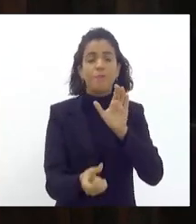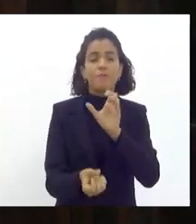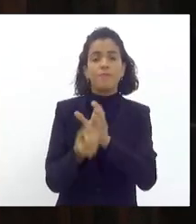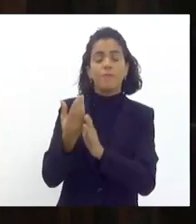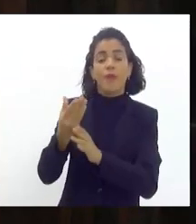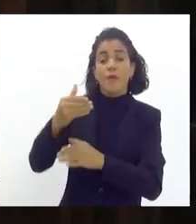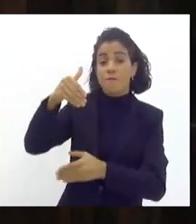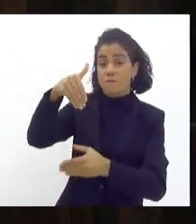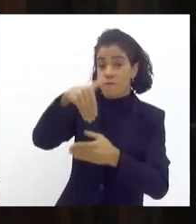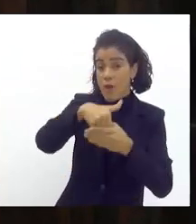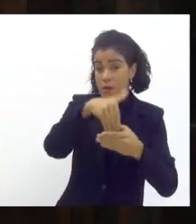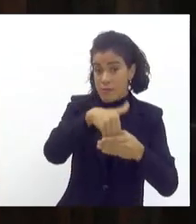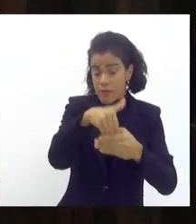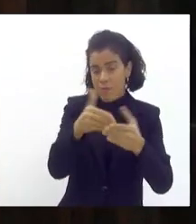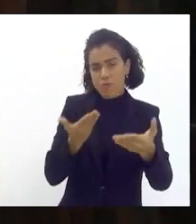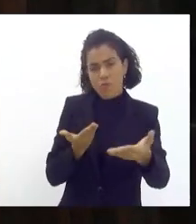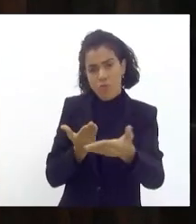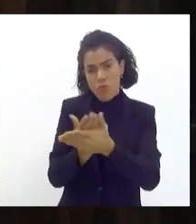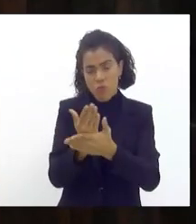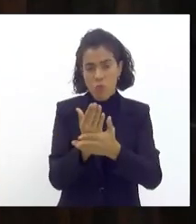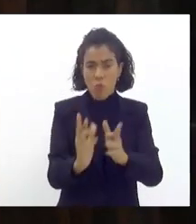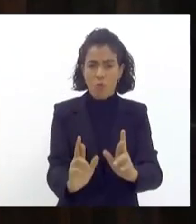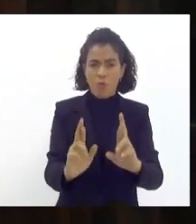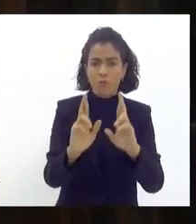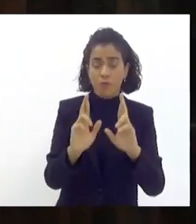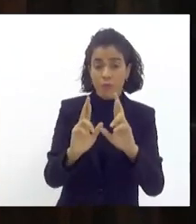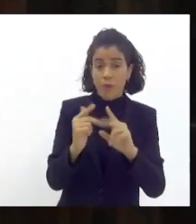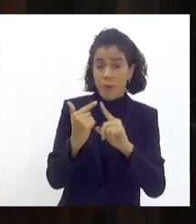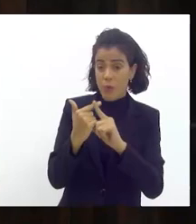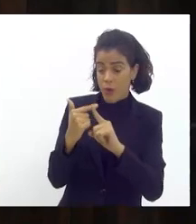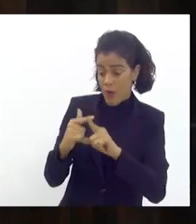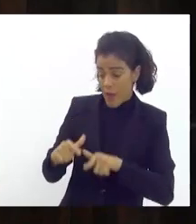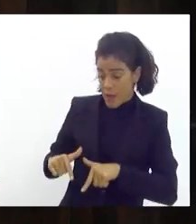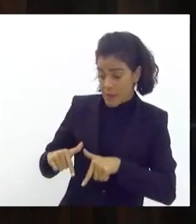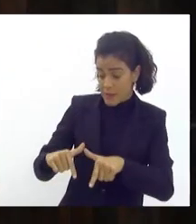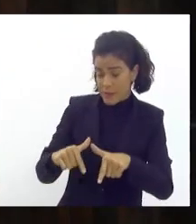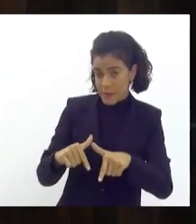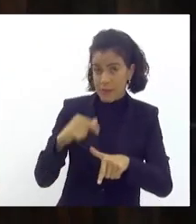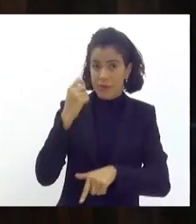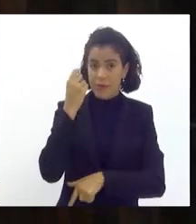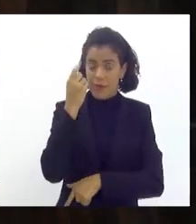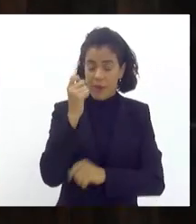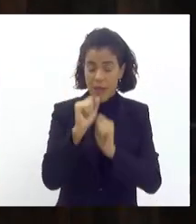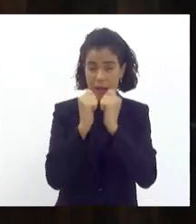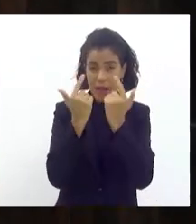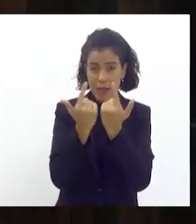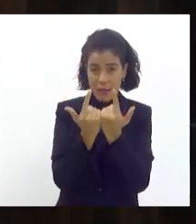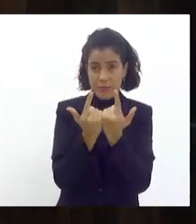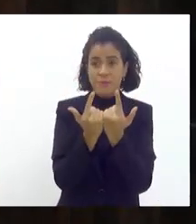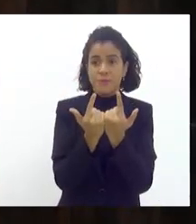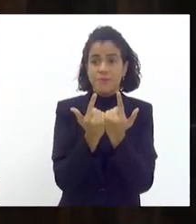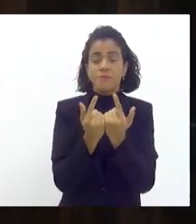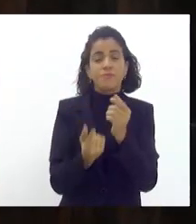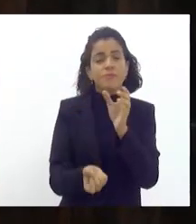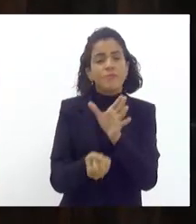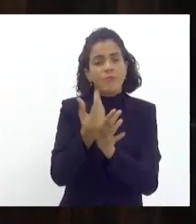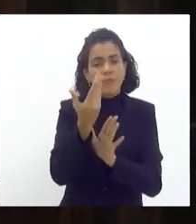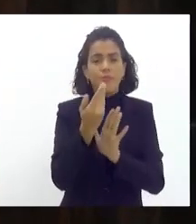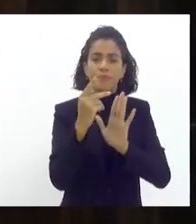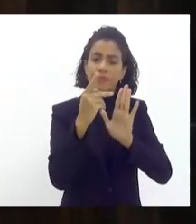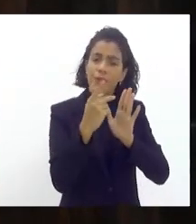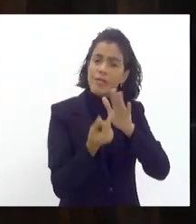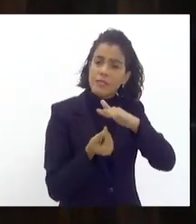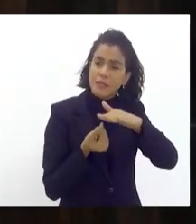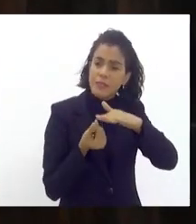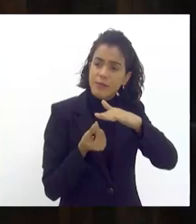votação que ela seja aprovada porque assim como a iniciativa dessa casa da casa legislativa aqui do Rio de Janeiro que está criando esse